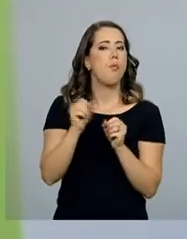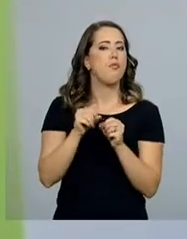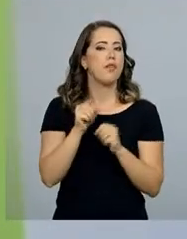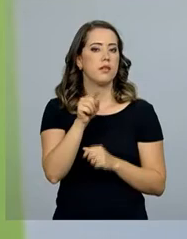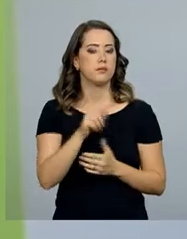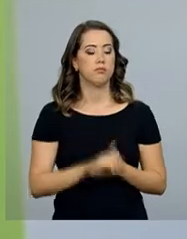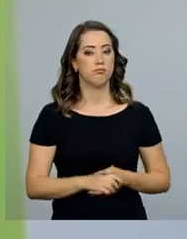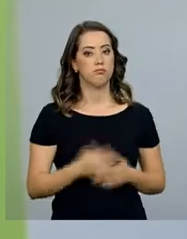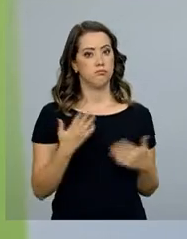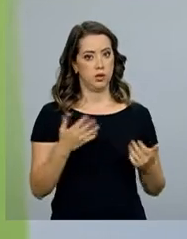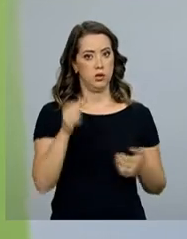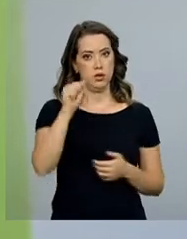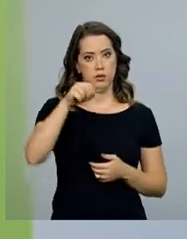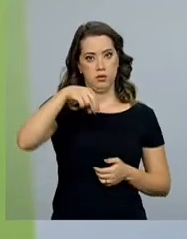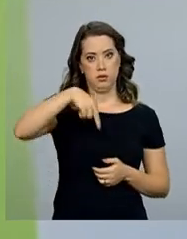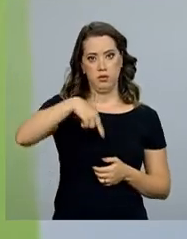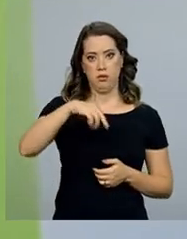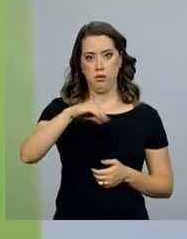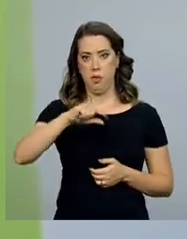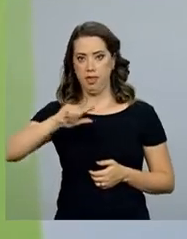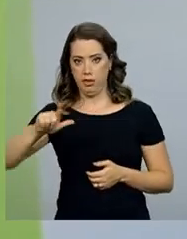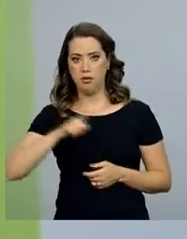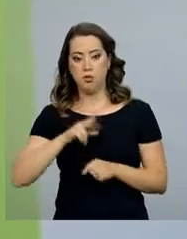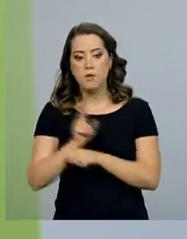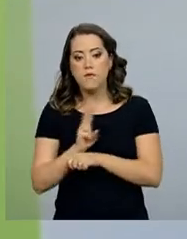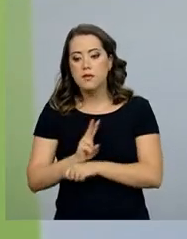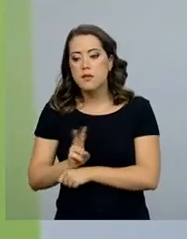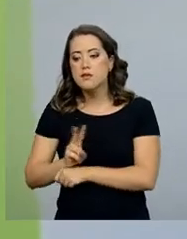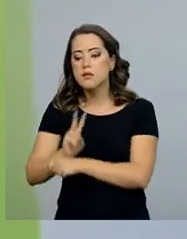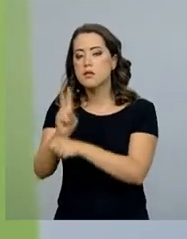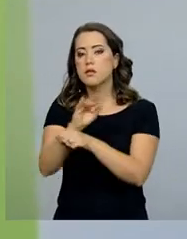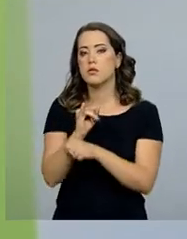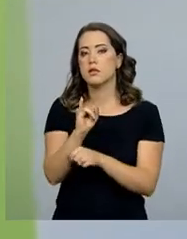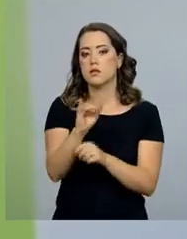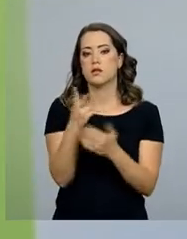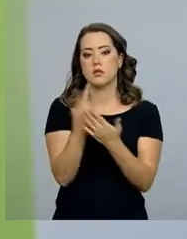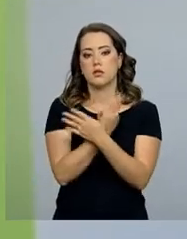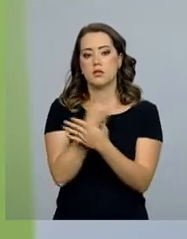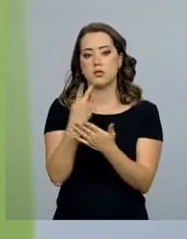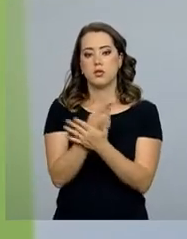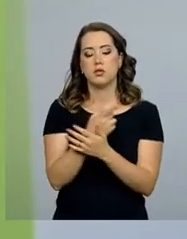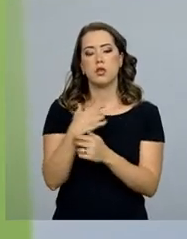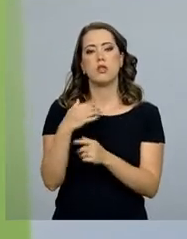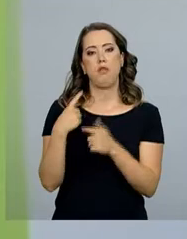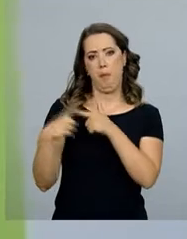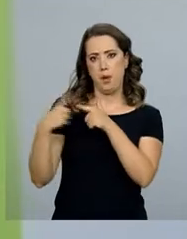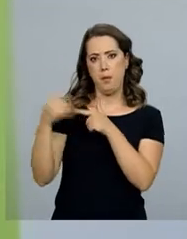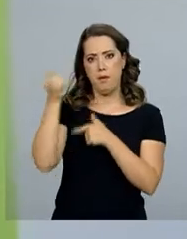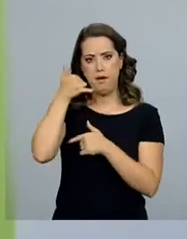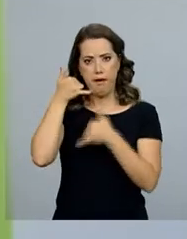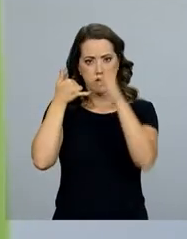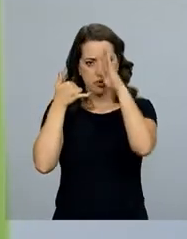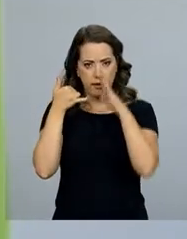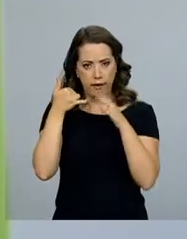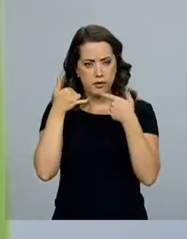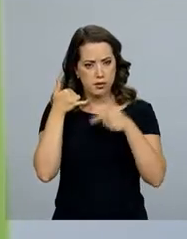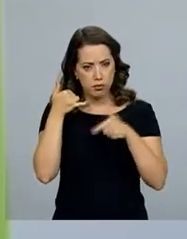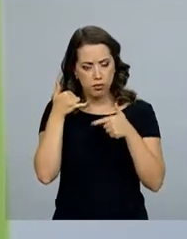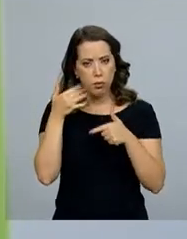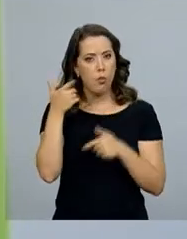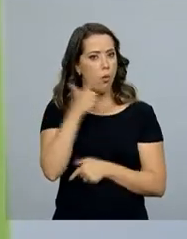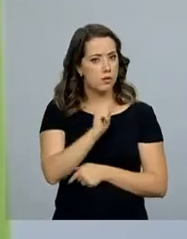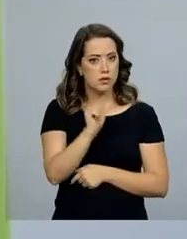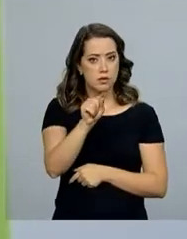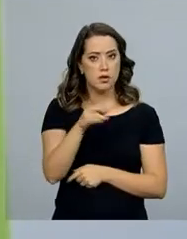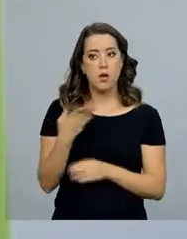Anatel está verificando isso através de sua fiscalização, mas caso ocorra de ter algum problema, é só entrar em contato com a própria